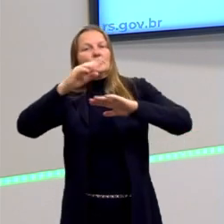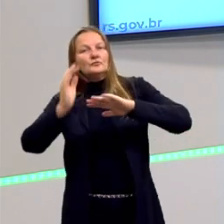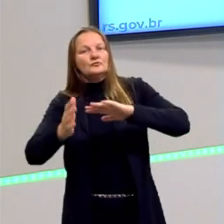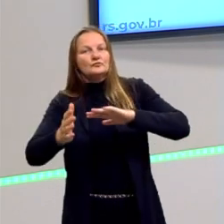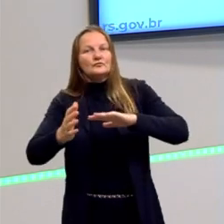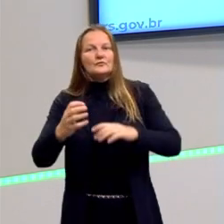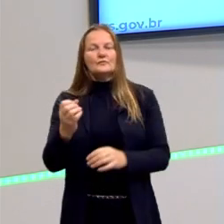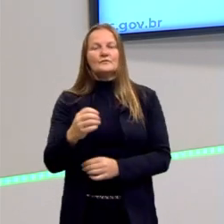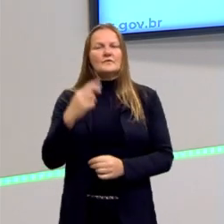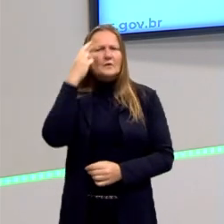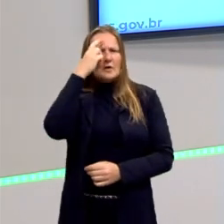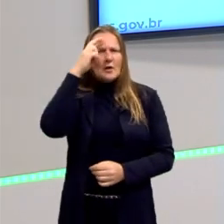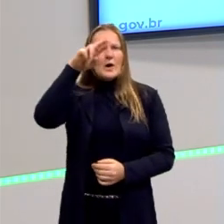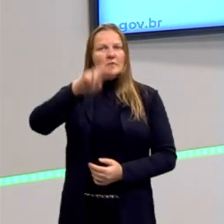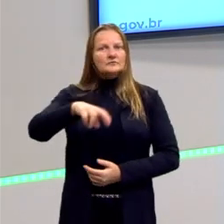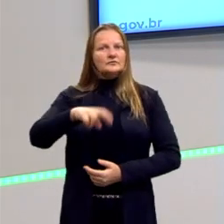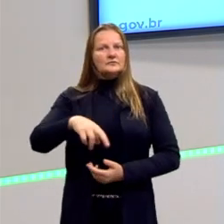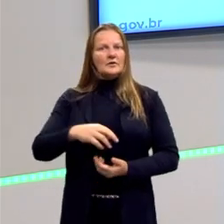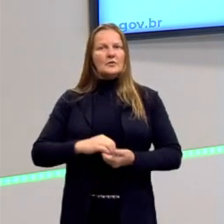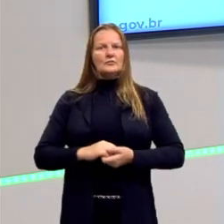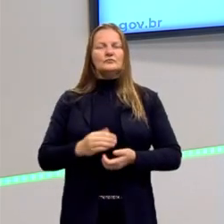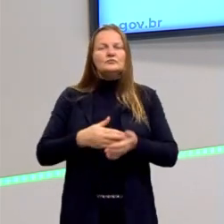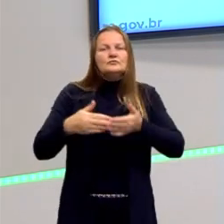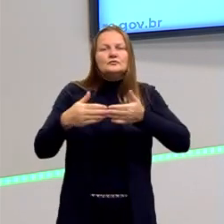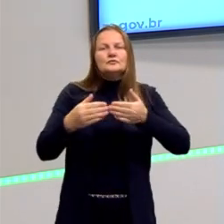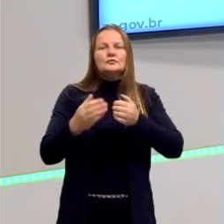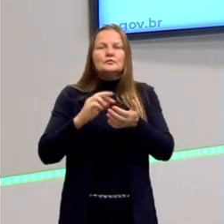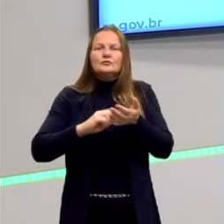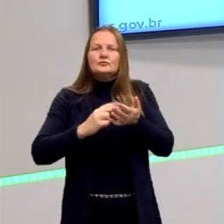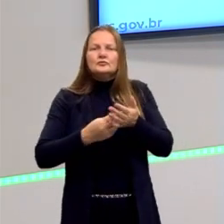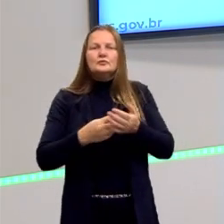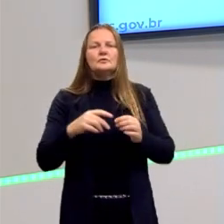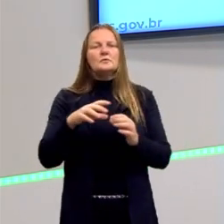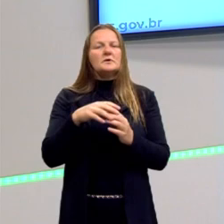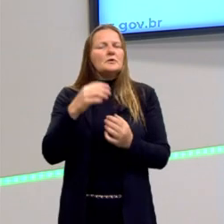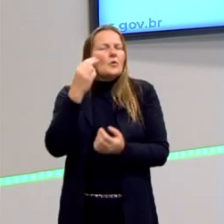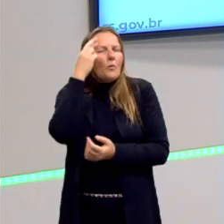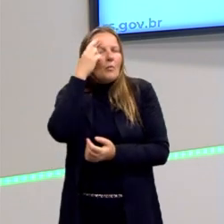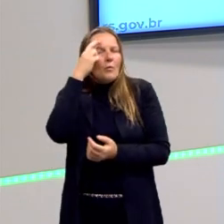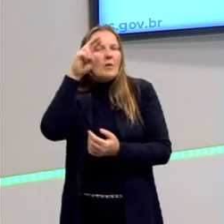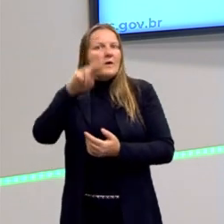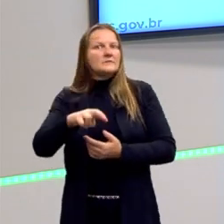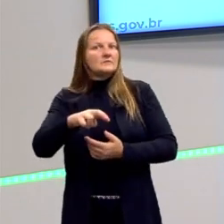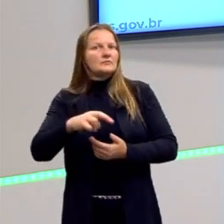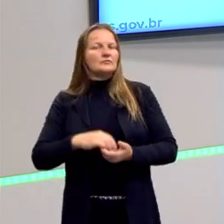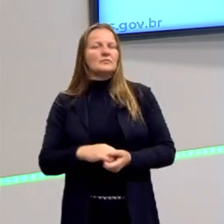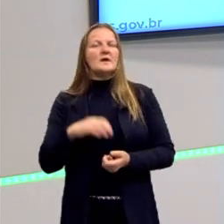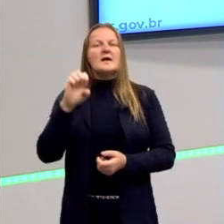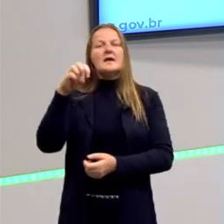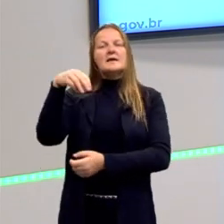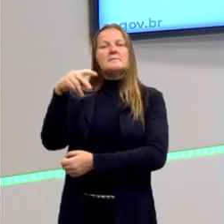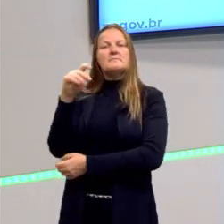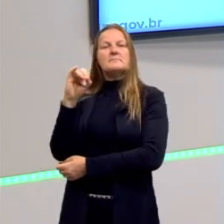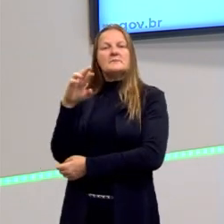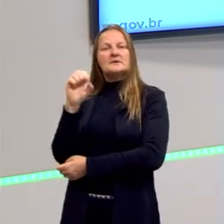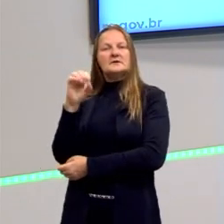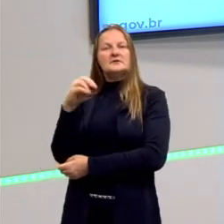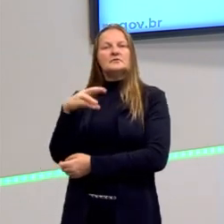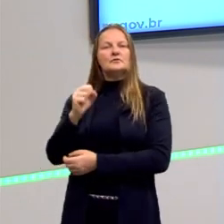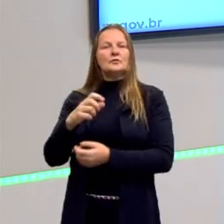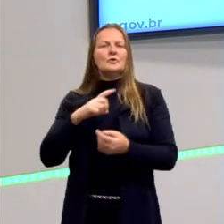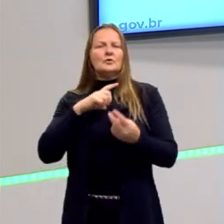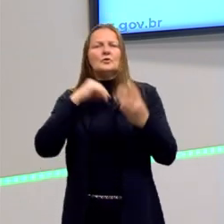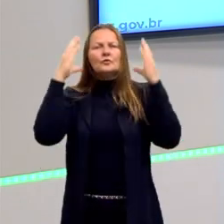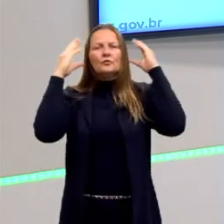filosofia racional, baseada na razão, né? Ou no empirismo, mas muito mais na razão, Descartes, o próprio Kant, o